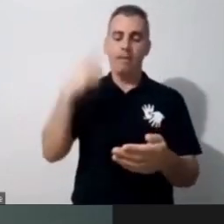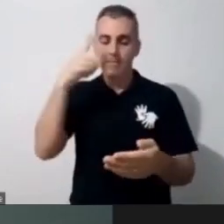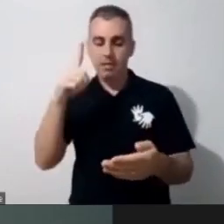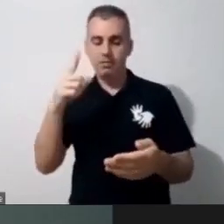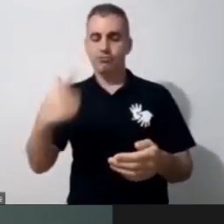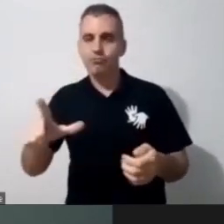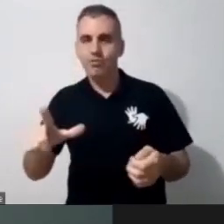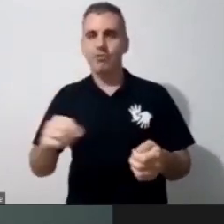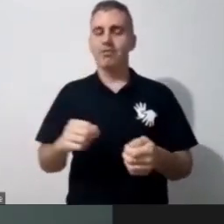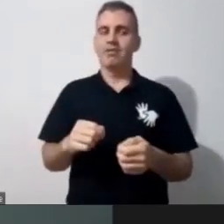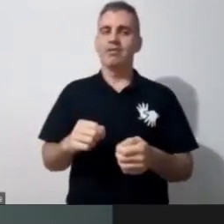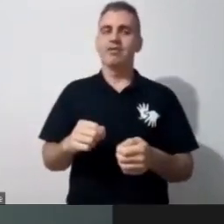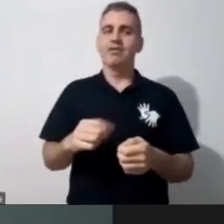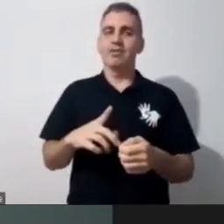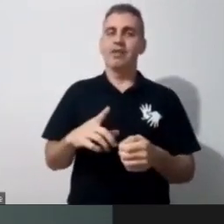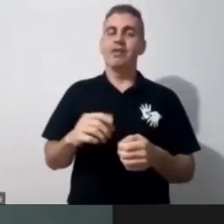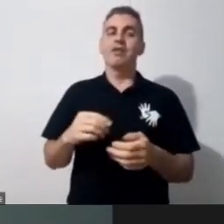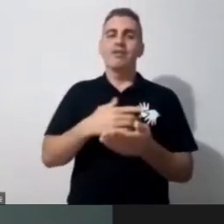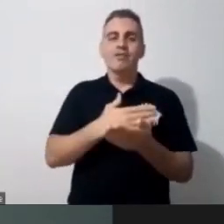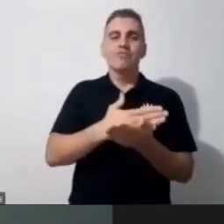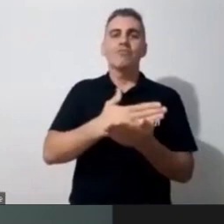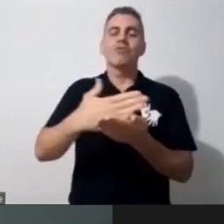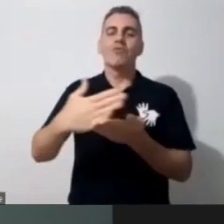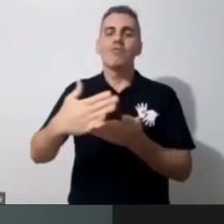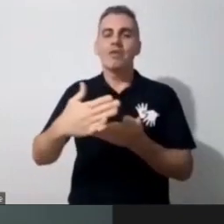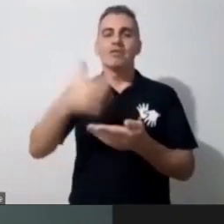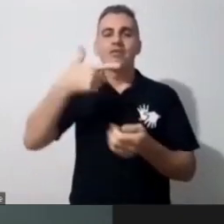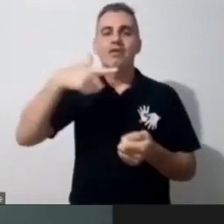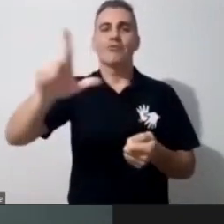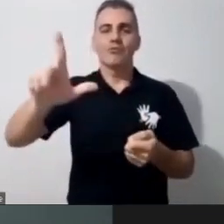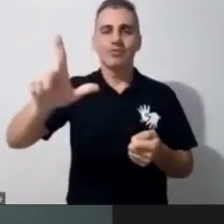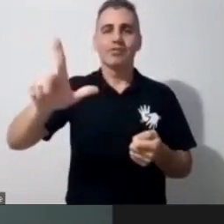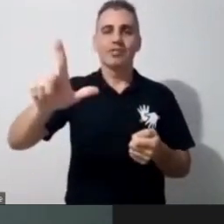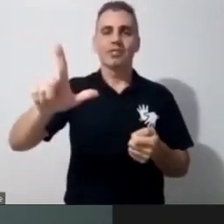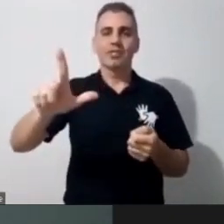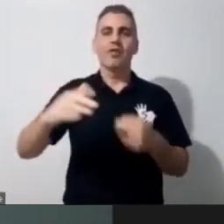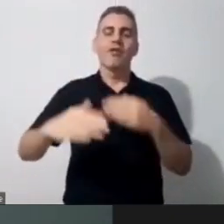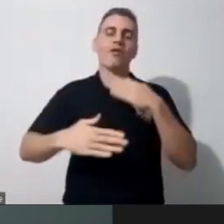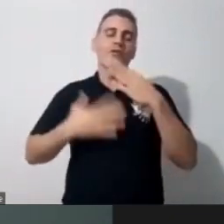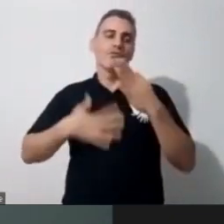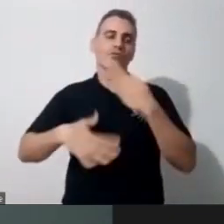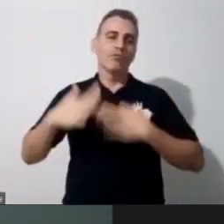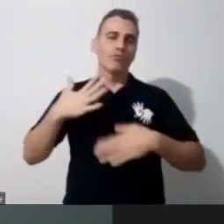e eu acho que eu trago o nosso, essa atual pergunta, desde a questão da nossa rotina,